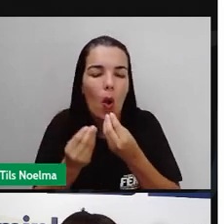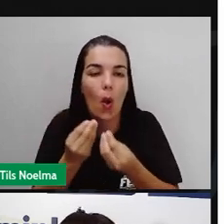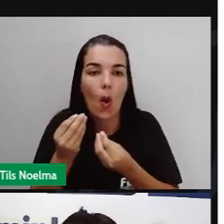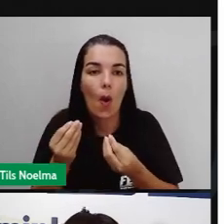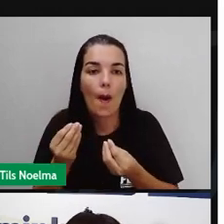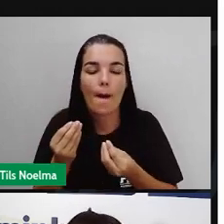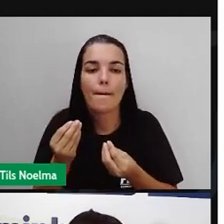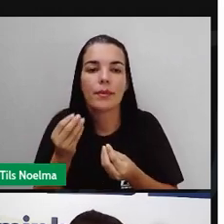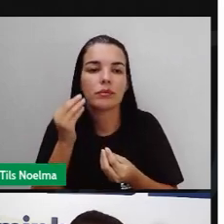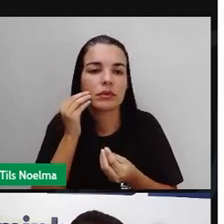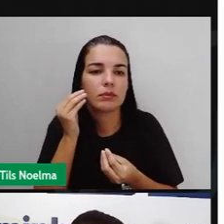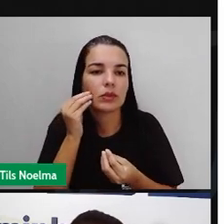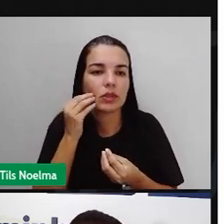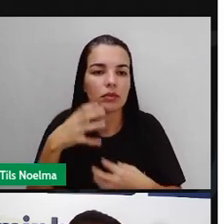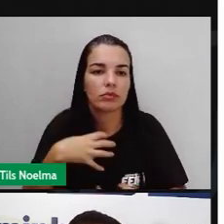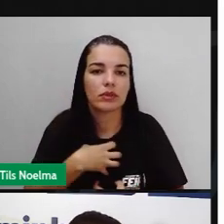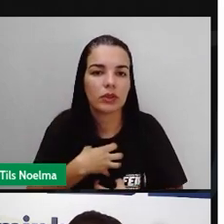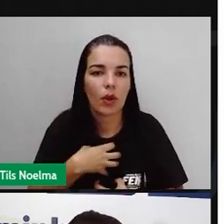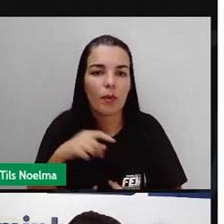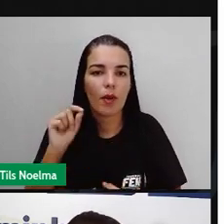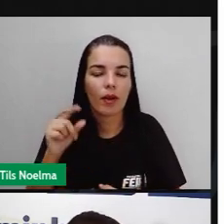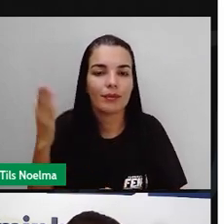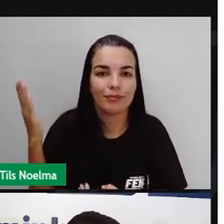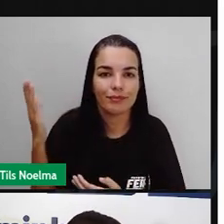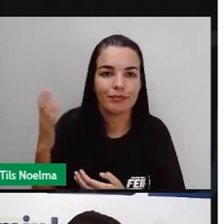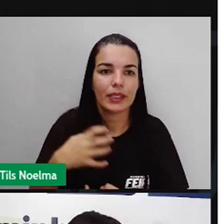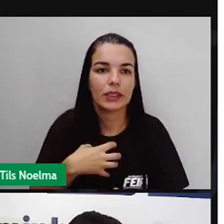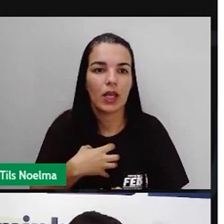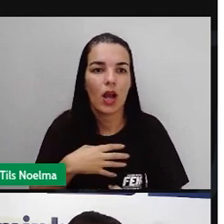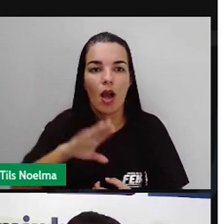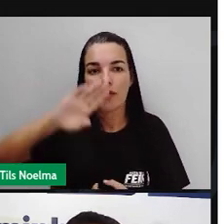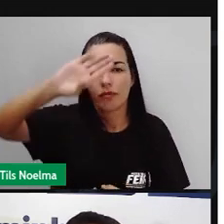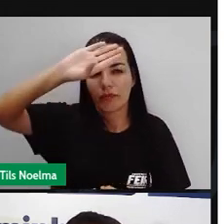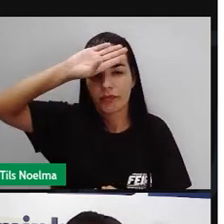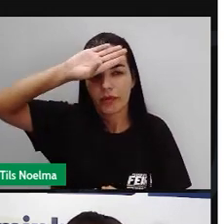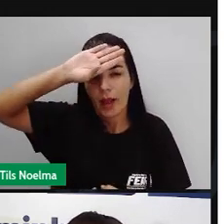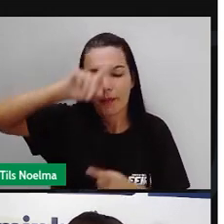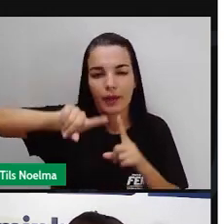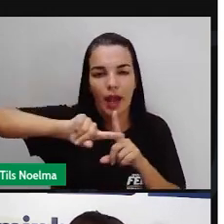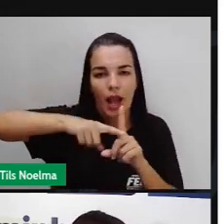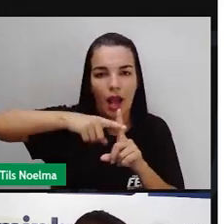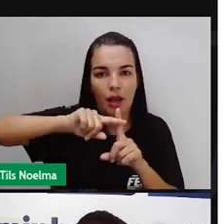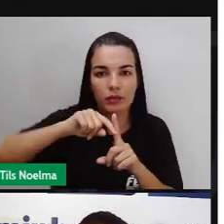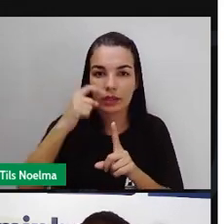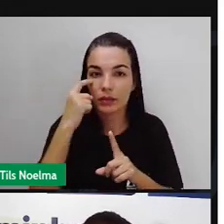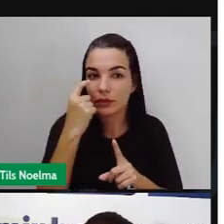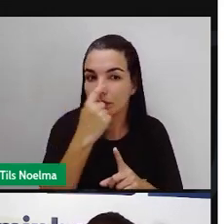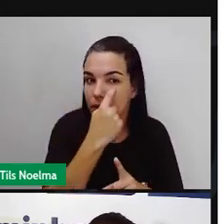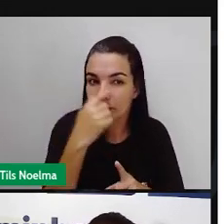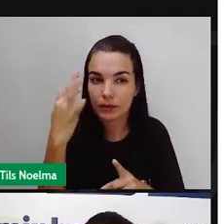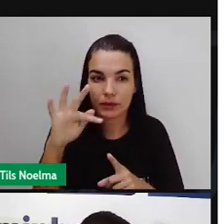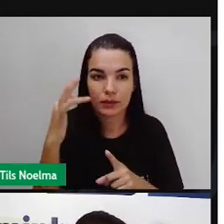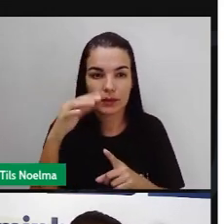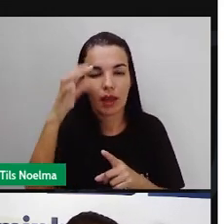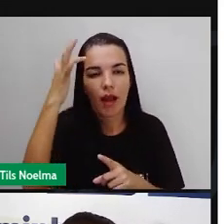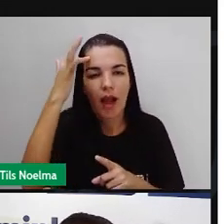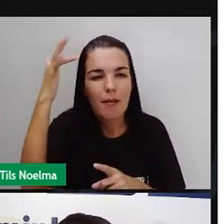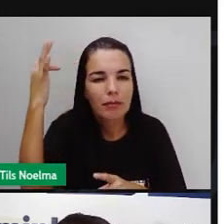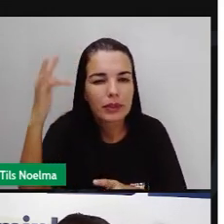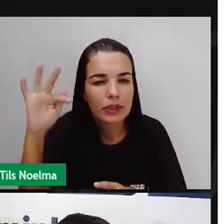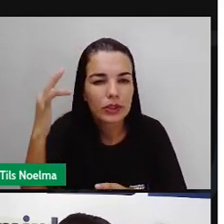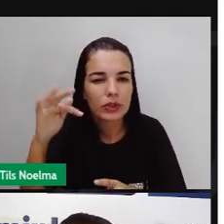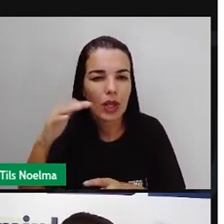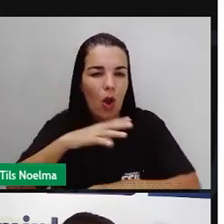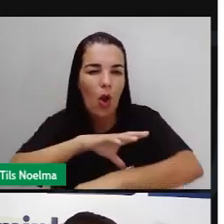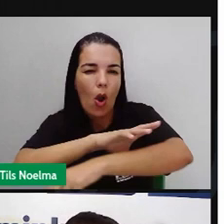sintomas dessa doença, que são quais? Febre alta, conjuntivite, dor de cabeça, dor